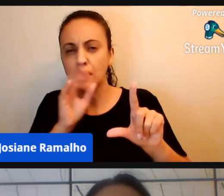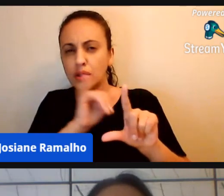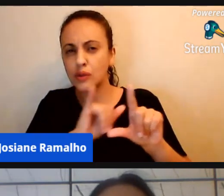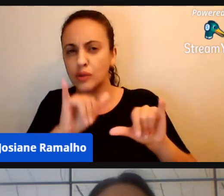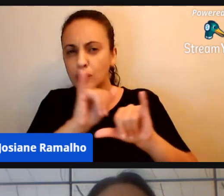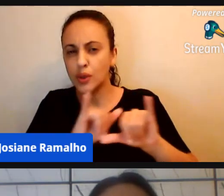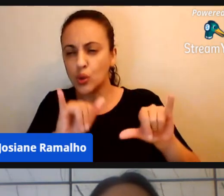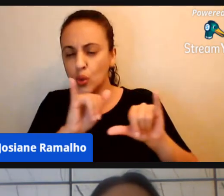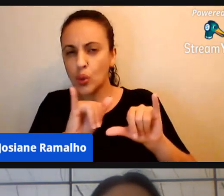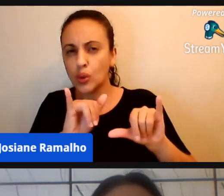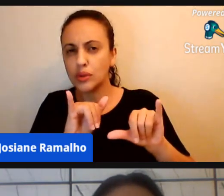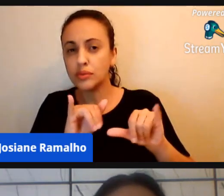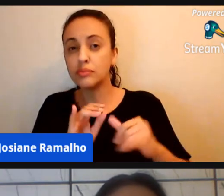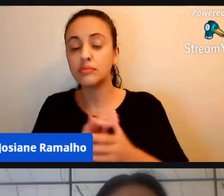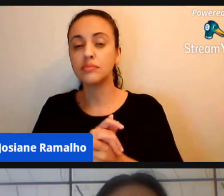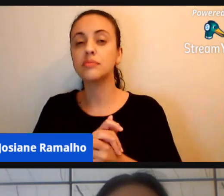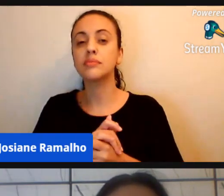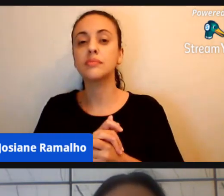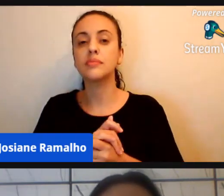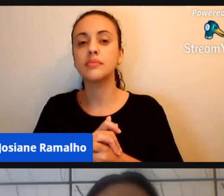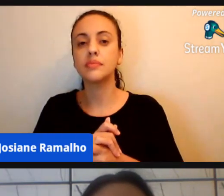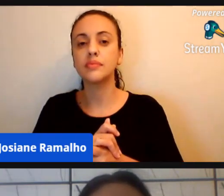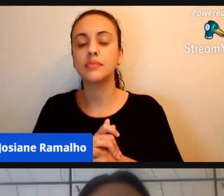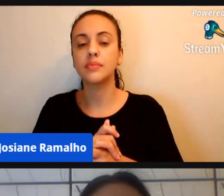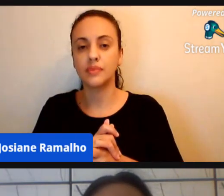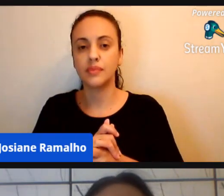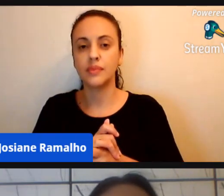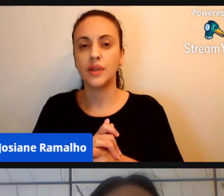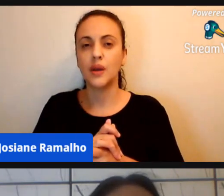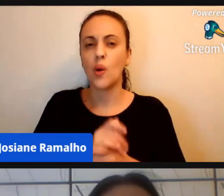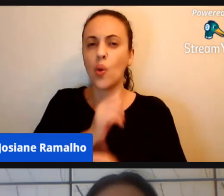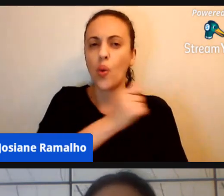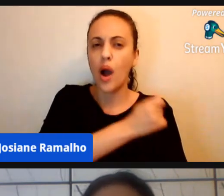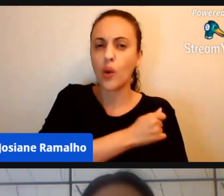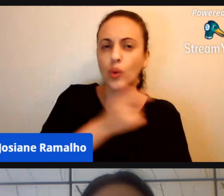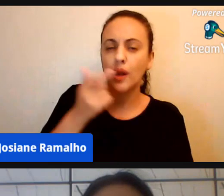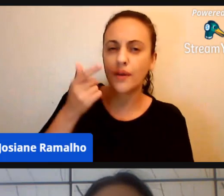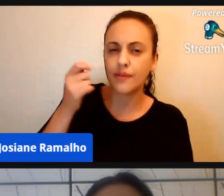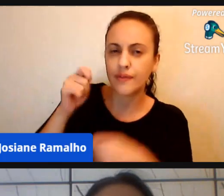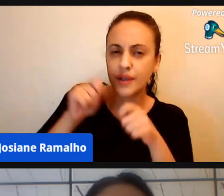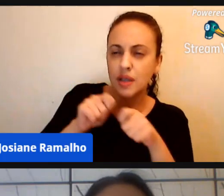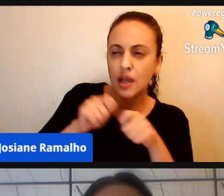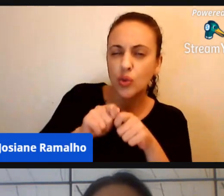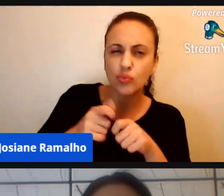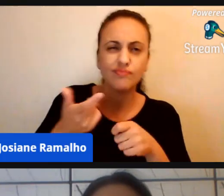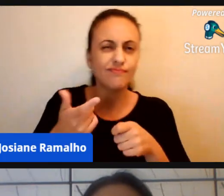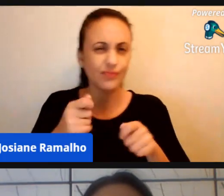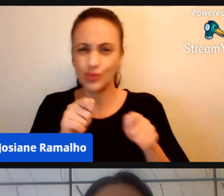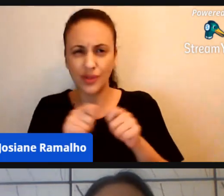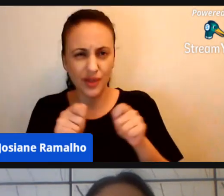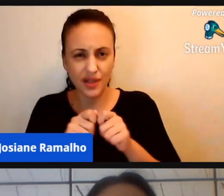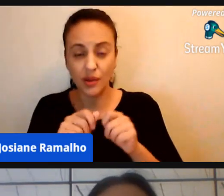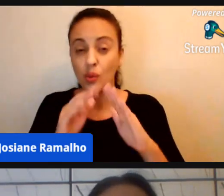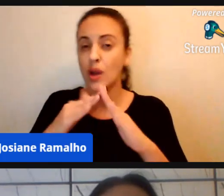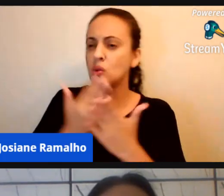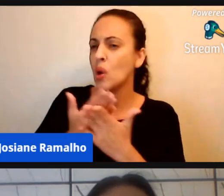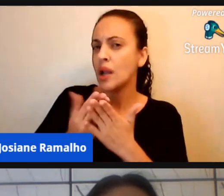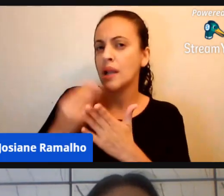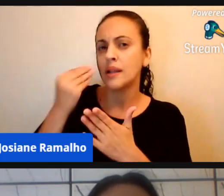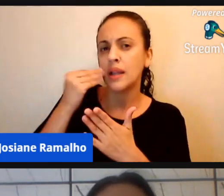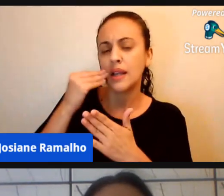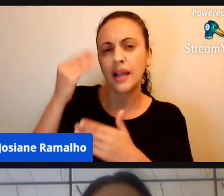cada aluno, se não está fazendo, a escola vai atrás, gente, isso